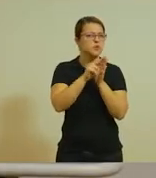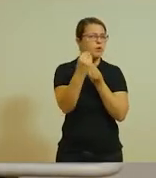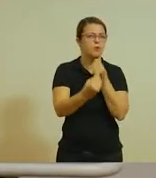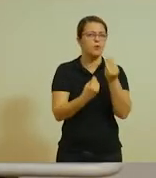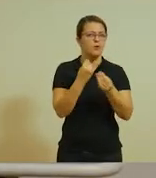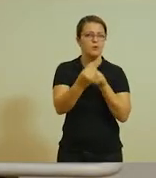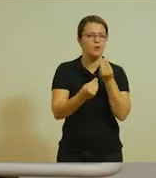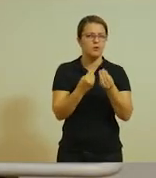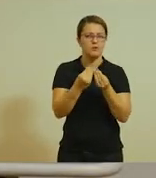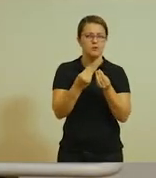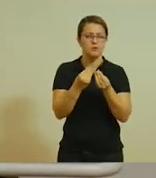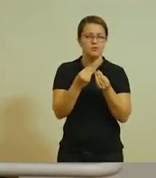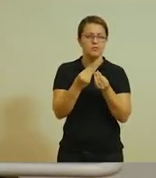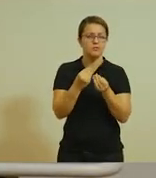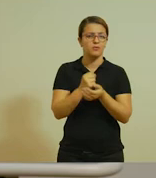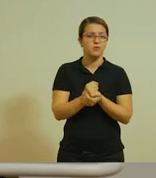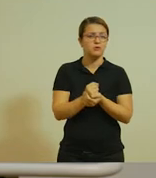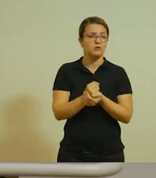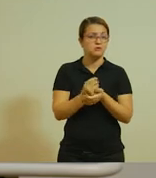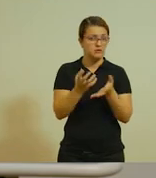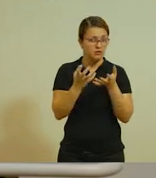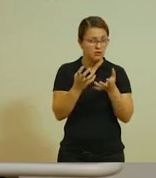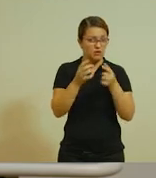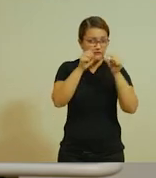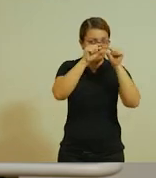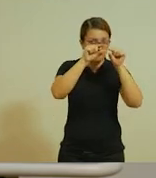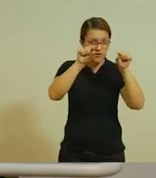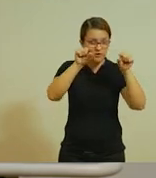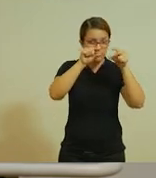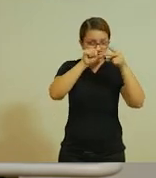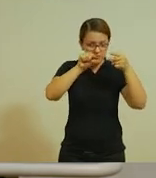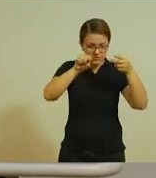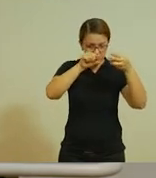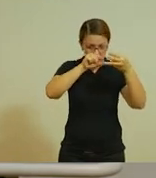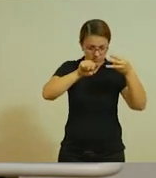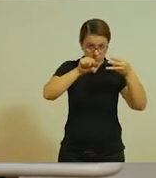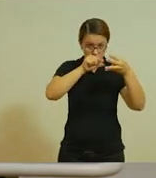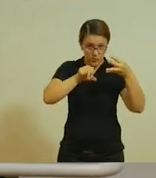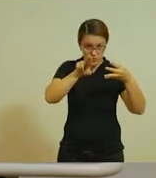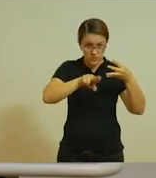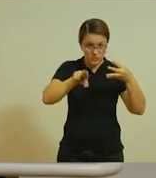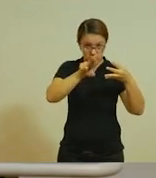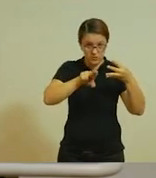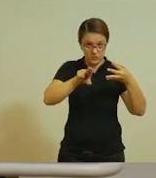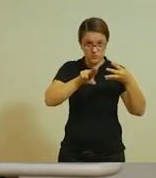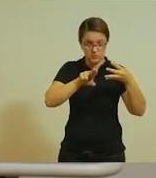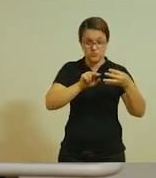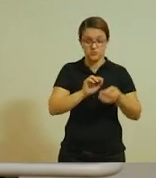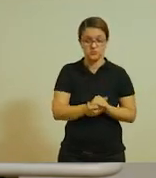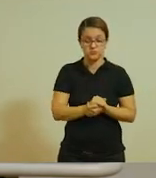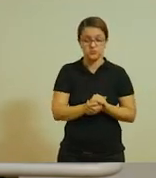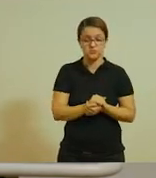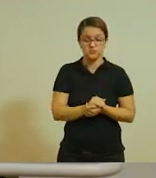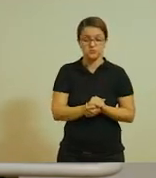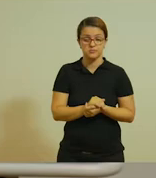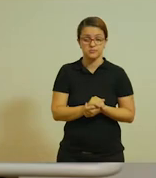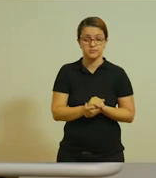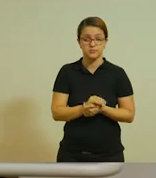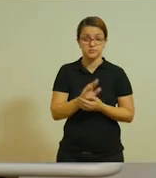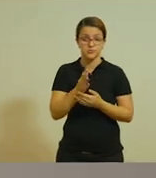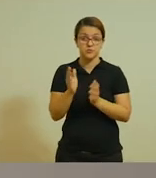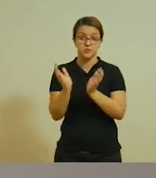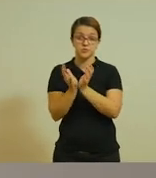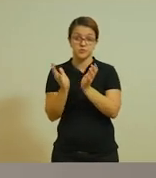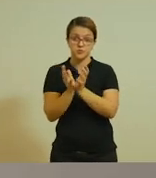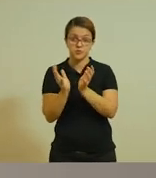e, se quiserem, formar uma frase com cada sinal. Já para o termo 2, vocês